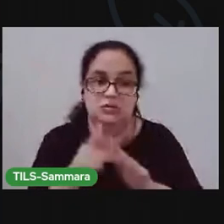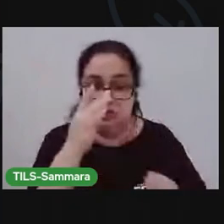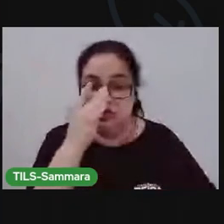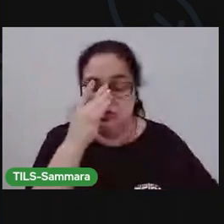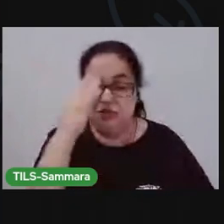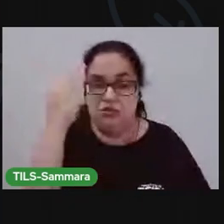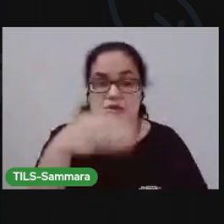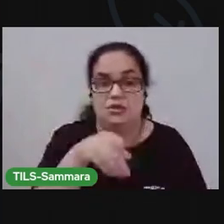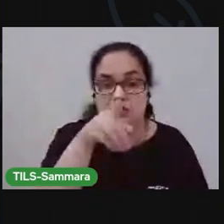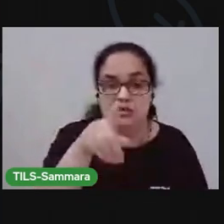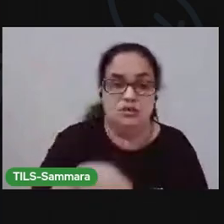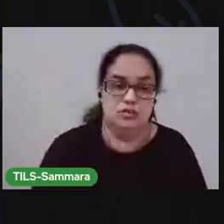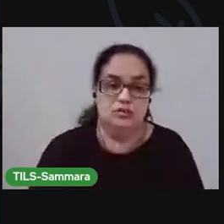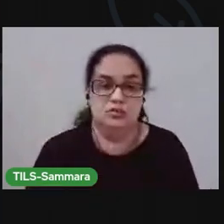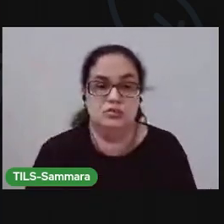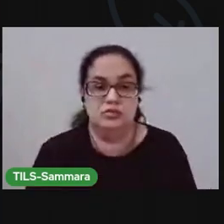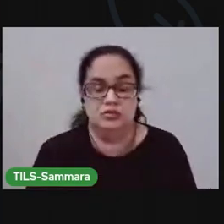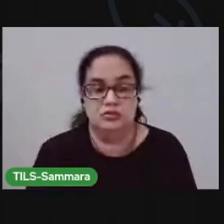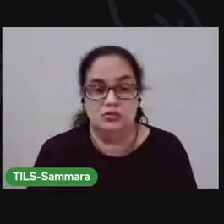assim, ó.